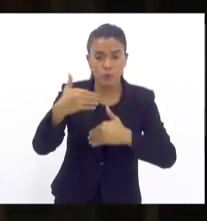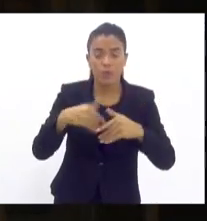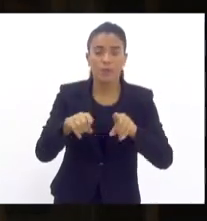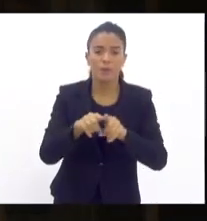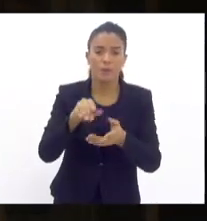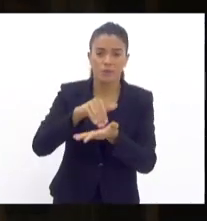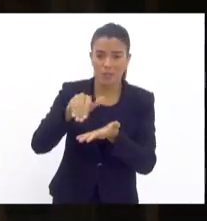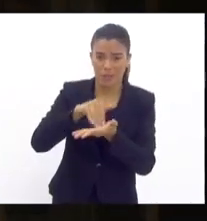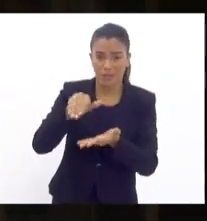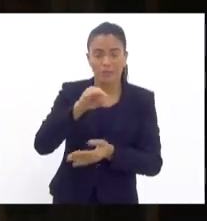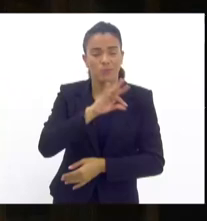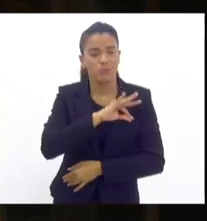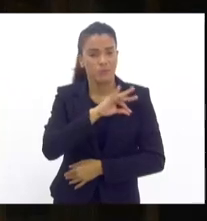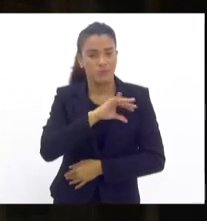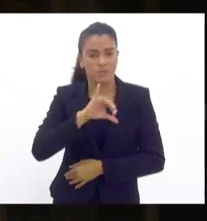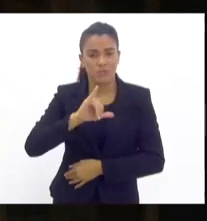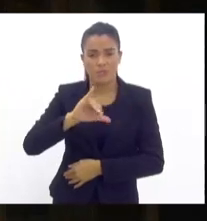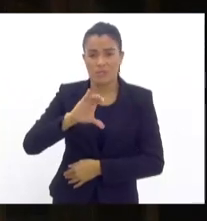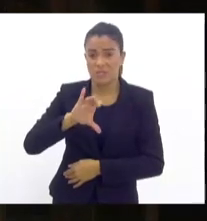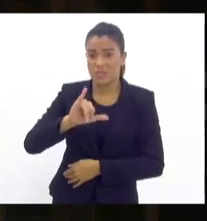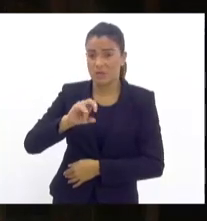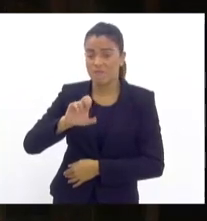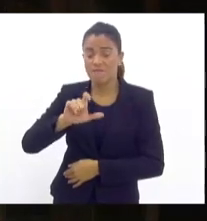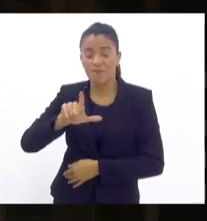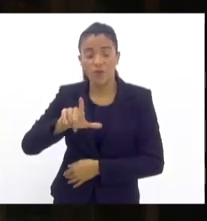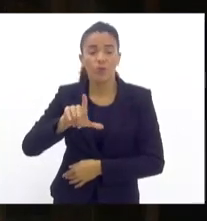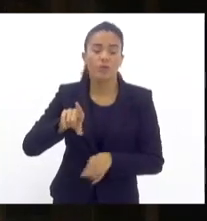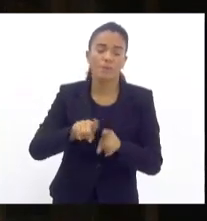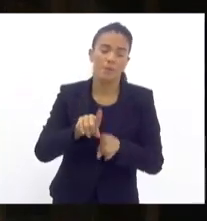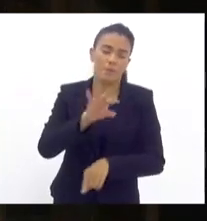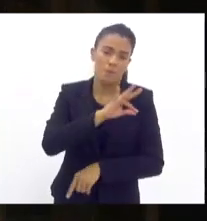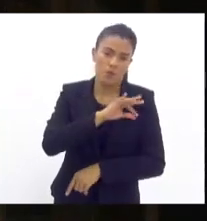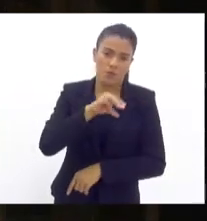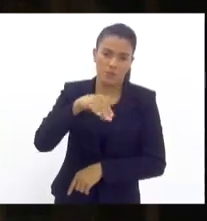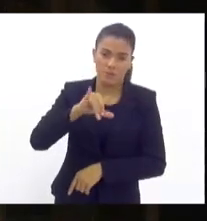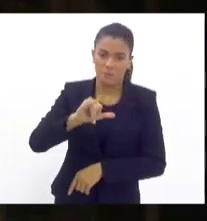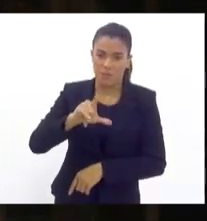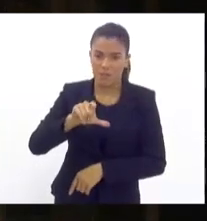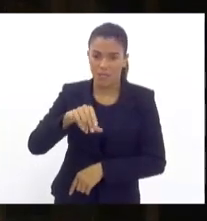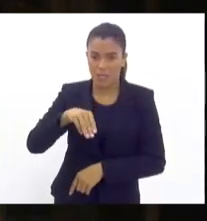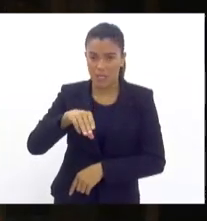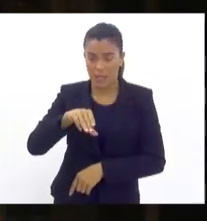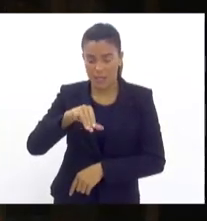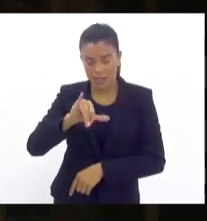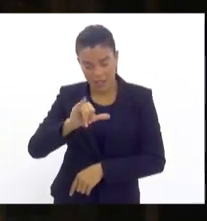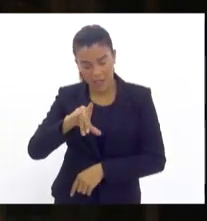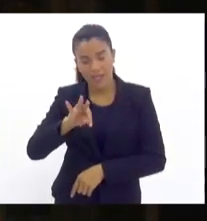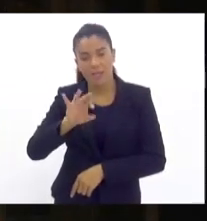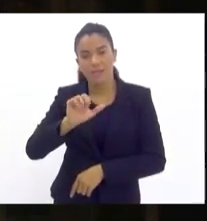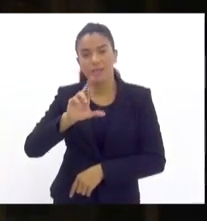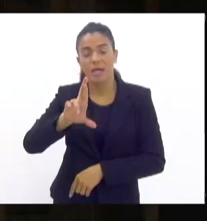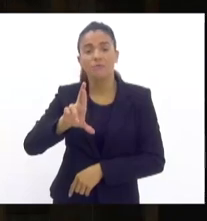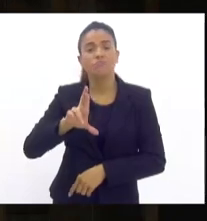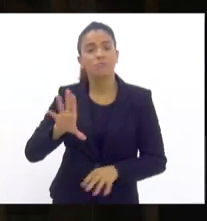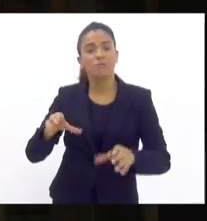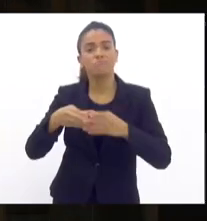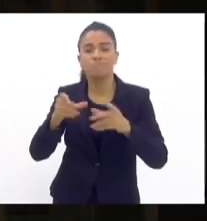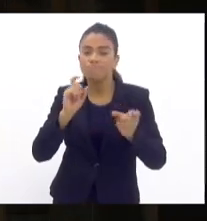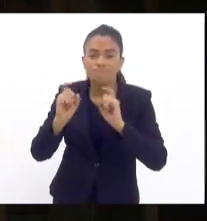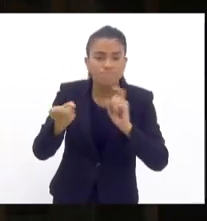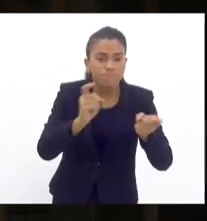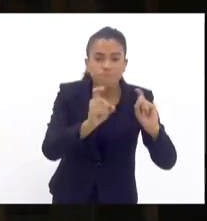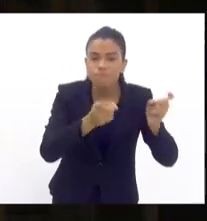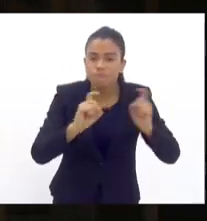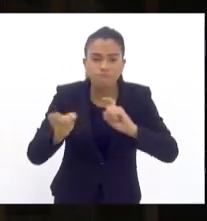secretário de polícia militar estão reunidos no prédio da secretaria de polícia civil, mais uma vez